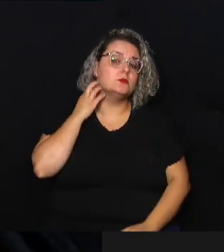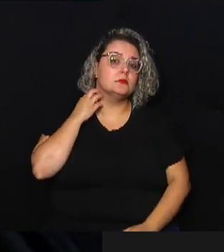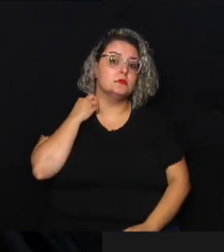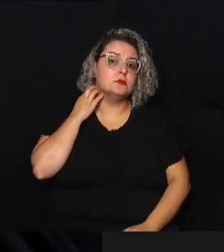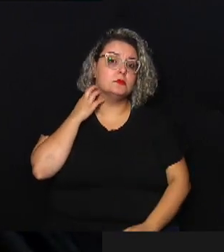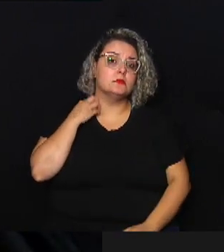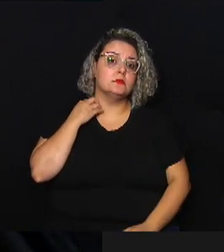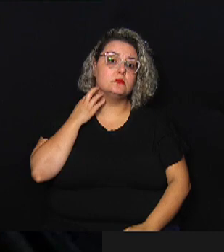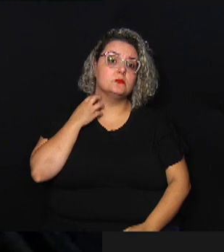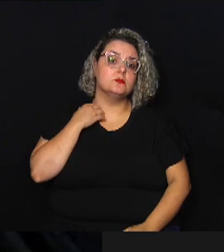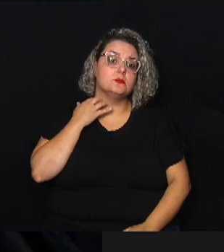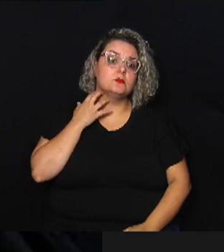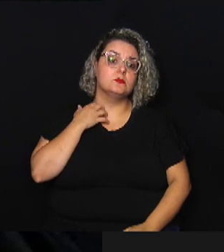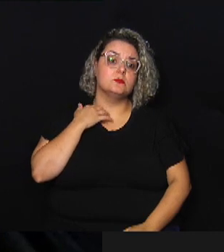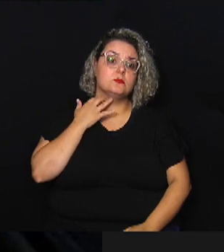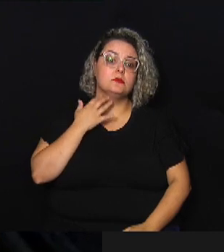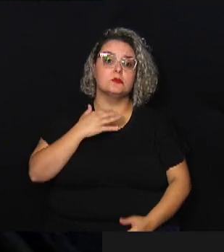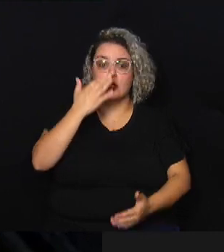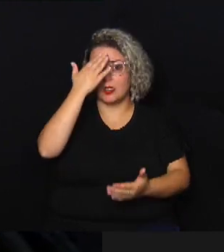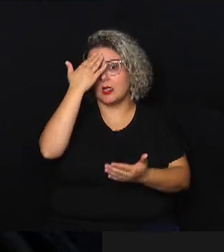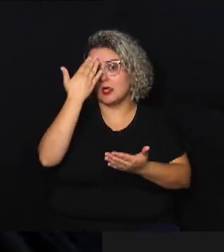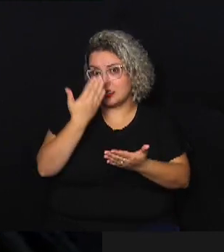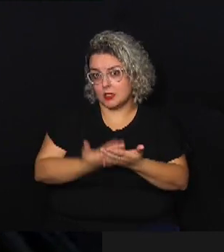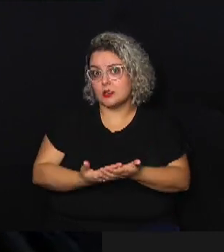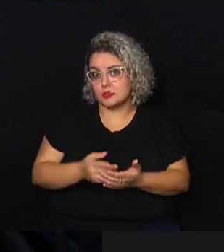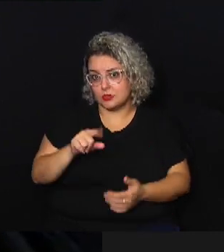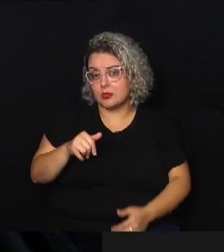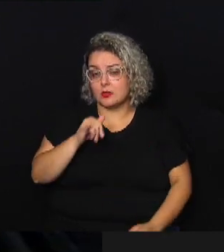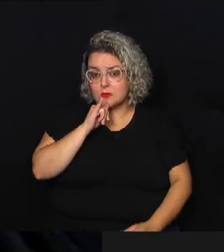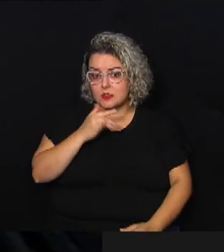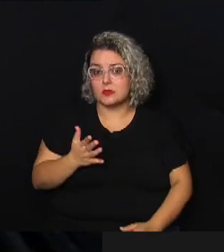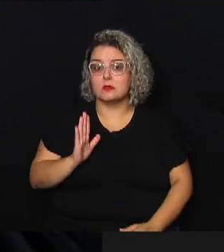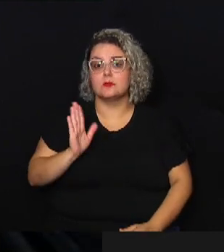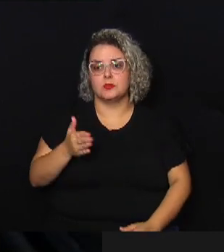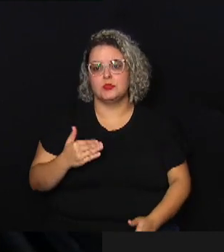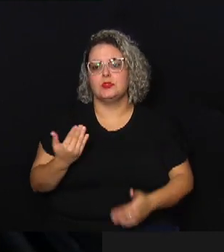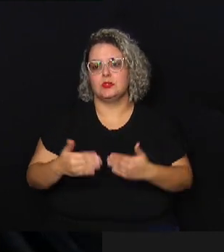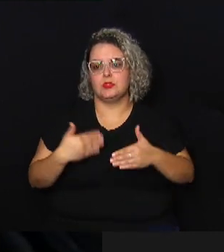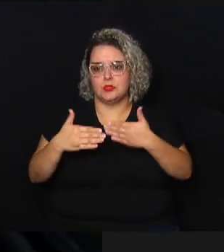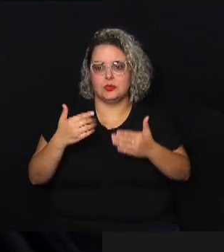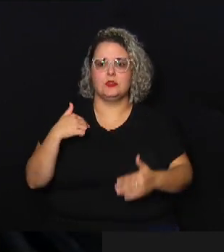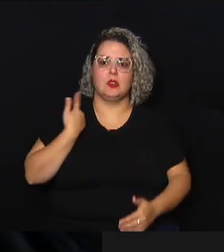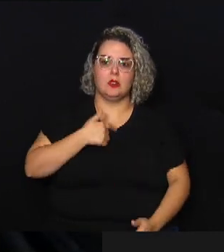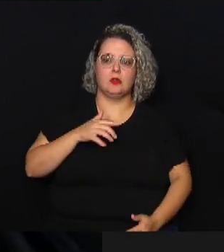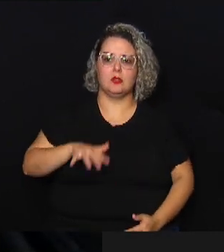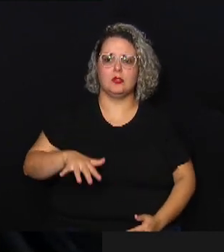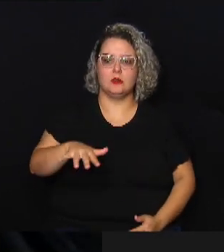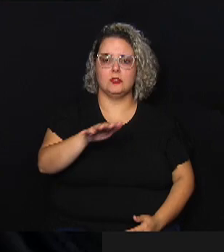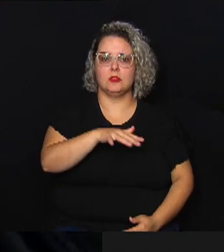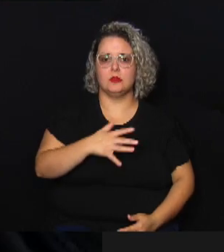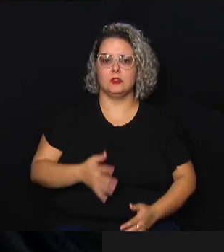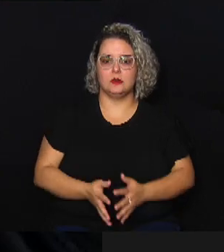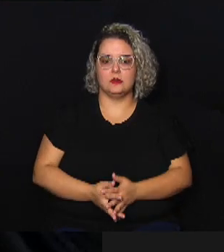acredito que isso seja um exemplo que a gente já está em construção aqui na nossa região de